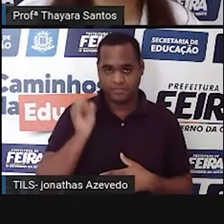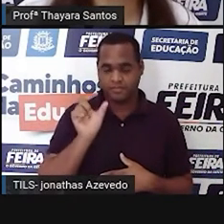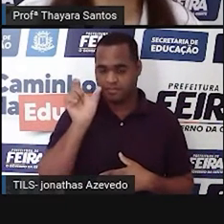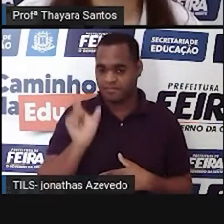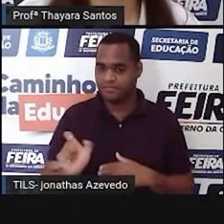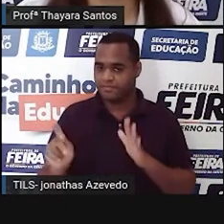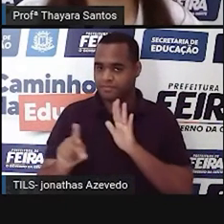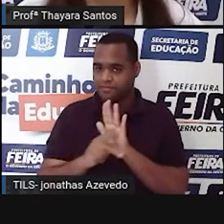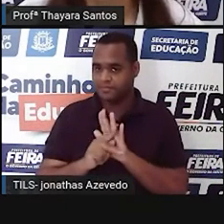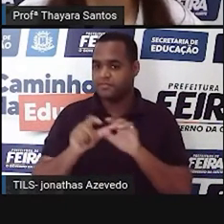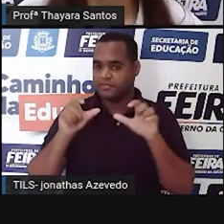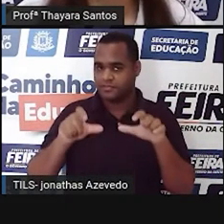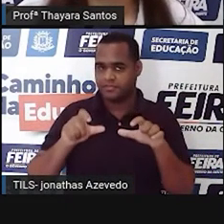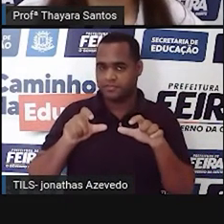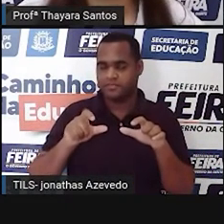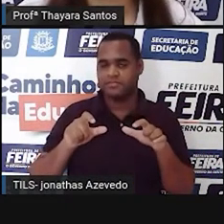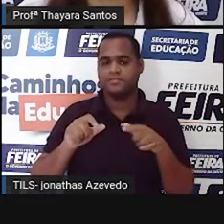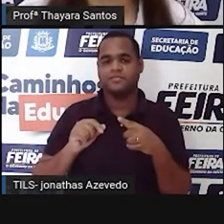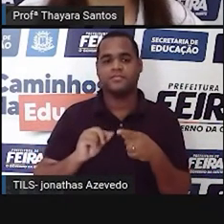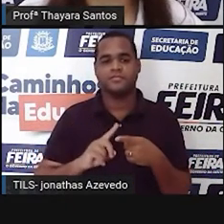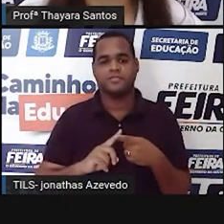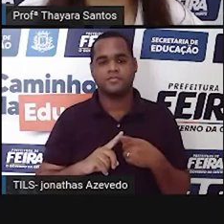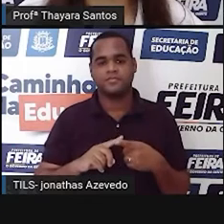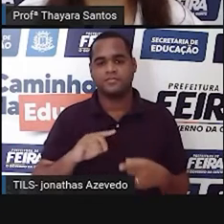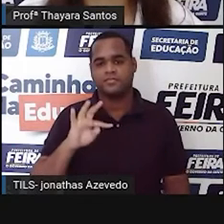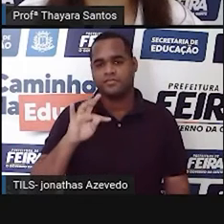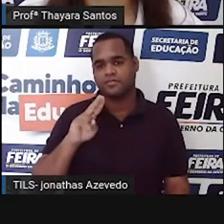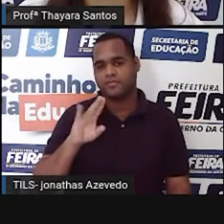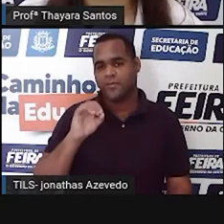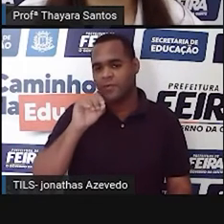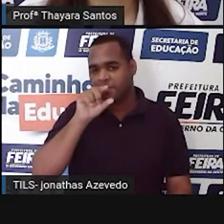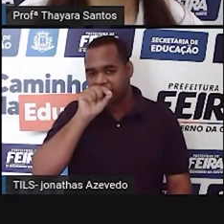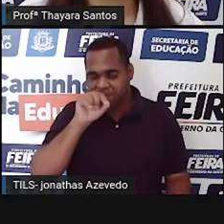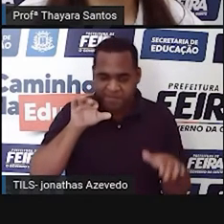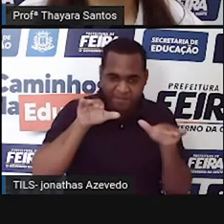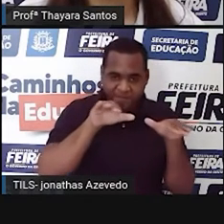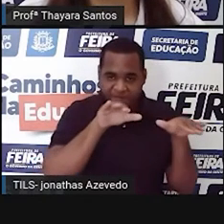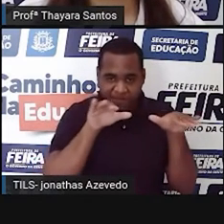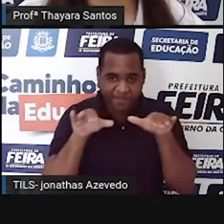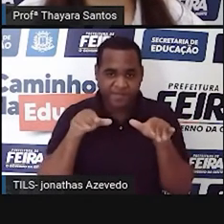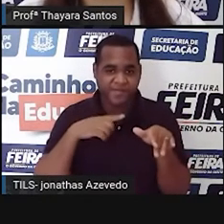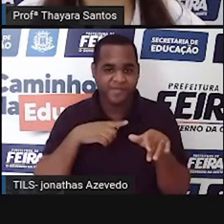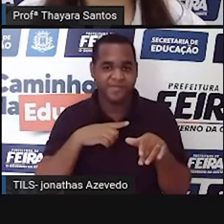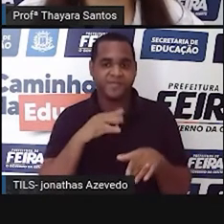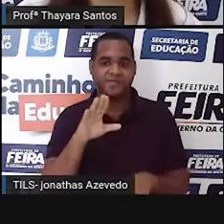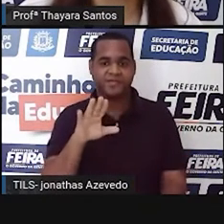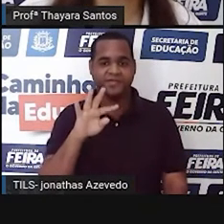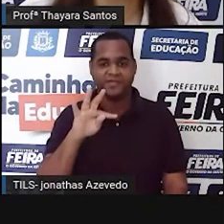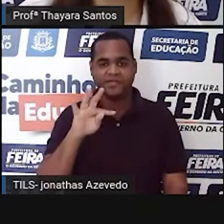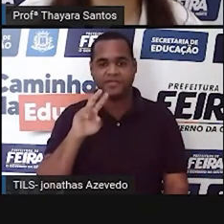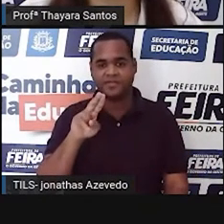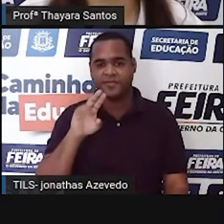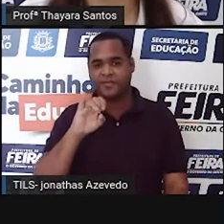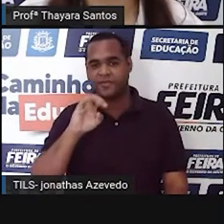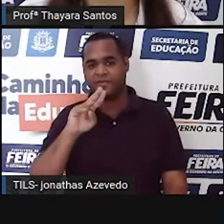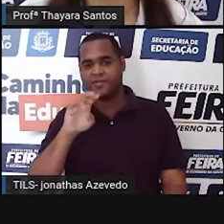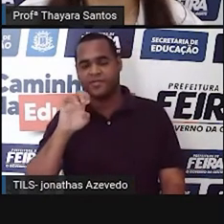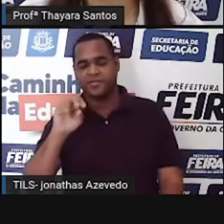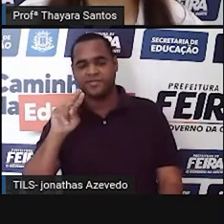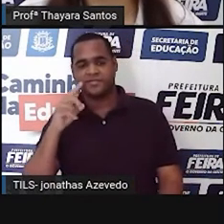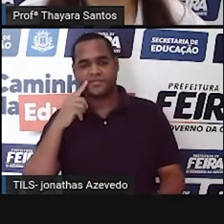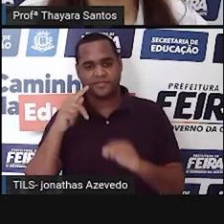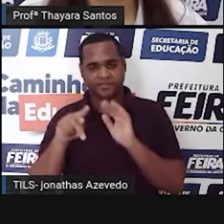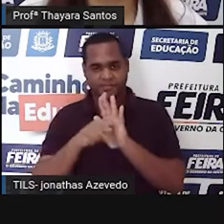características desse bioma, como o Tuiuiu, que foi essa ave que eu coloquei aí para vocês. O Tuiuiu, ele é bem característico do bioma